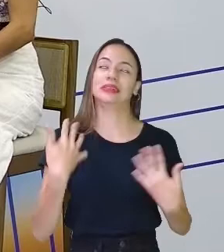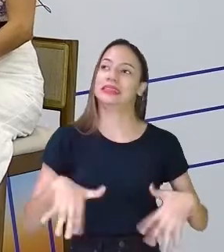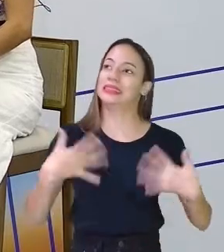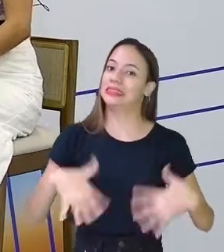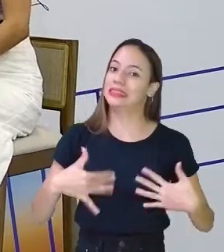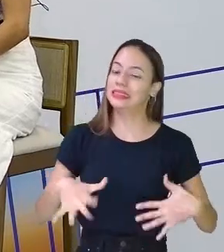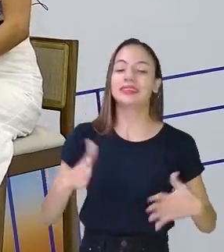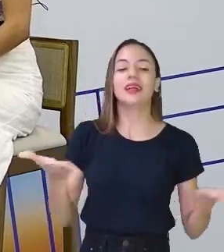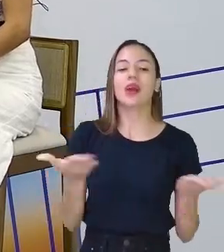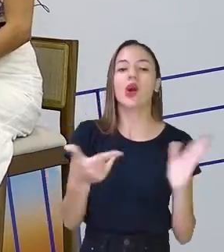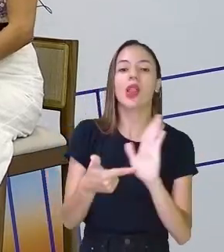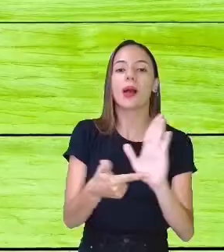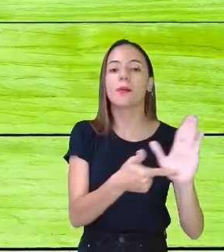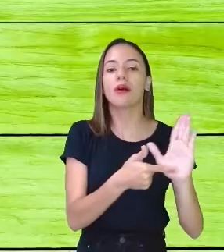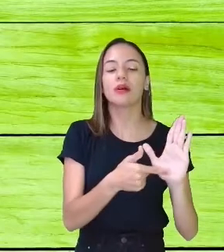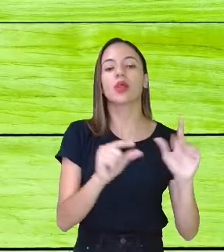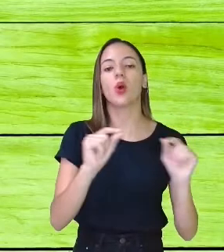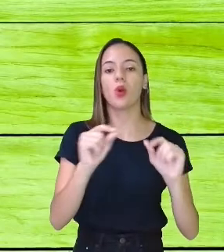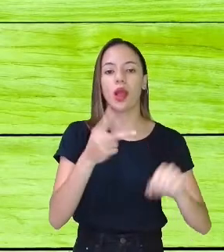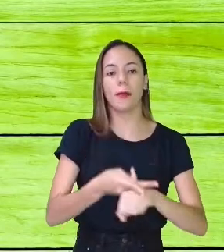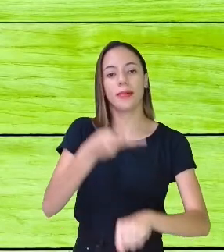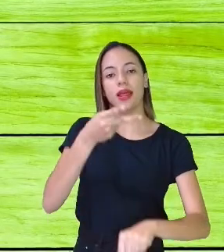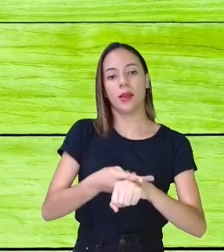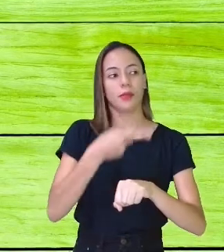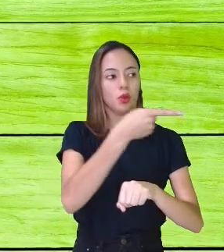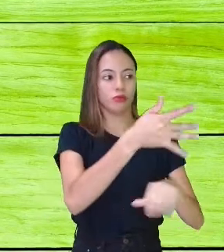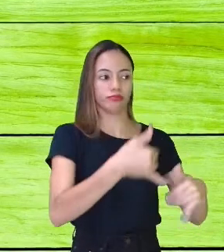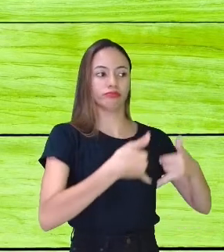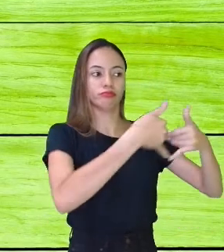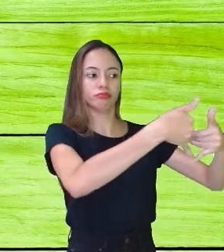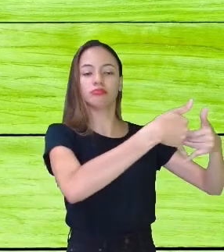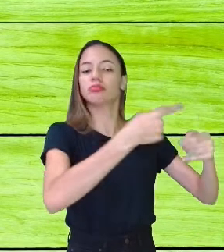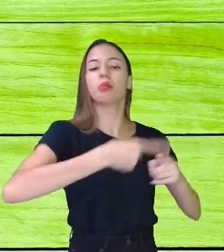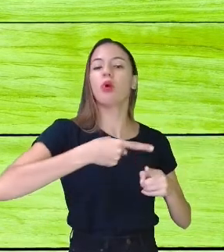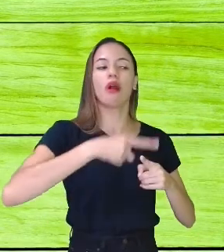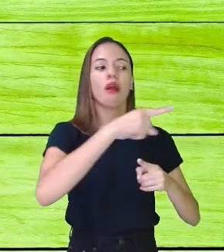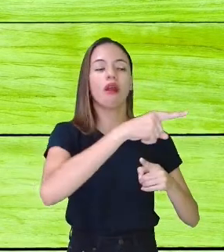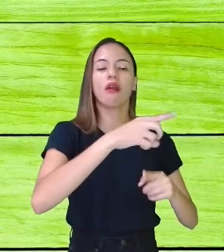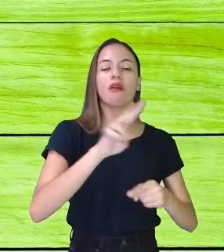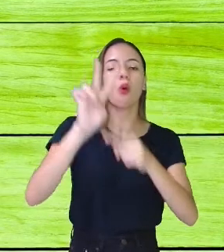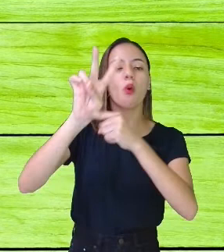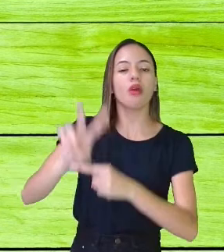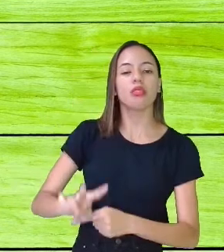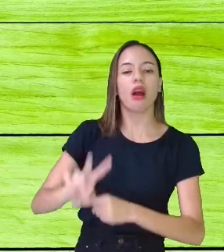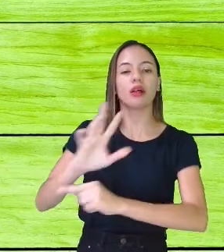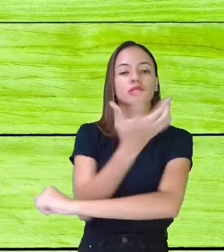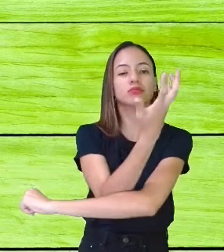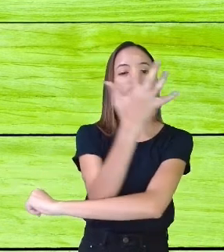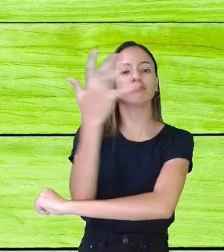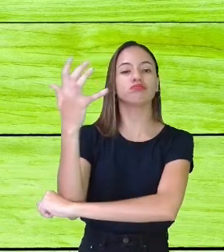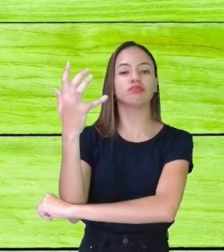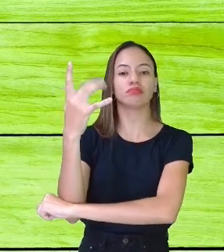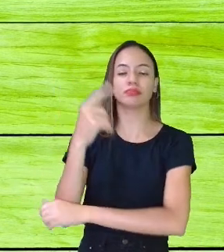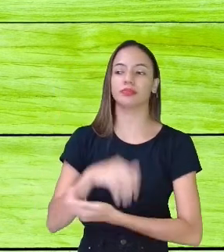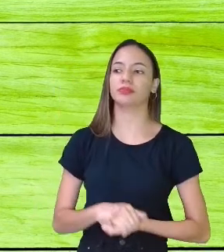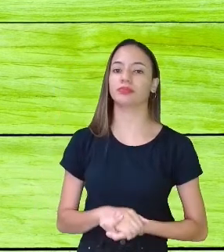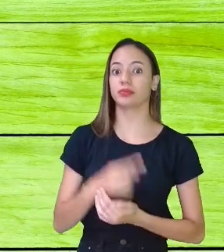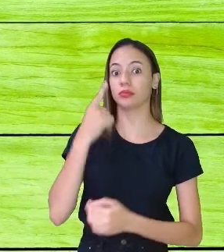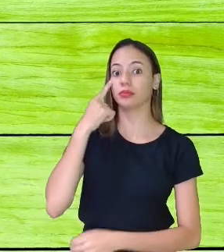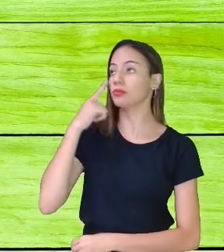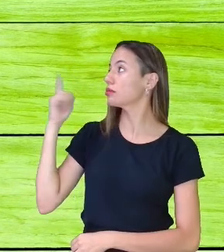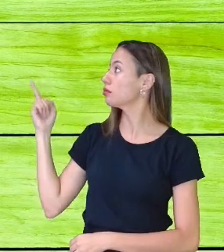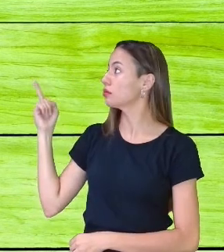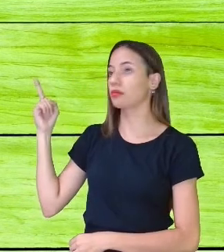Vamos mostrar um pouquinho as premiações que ele recebeu, por ter se cuidado aí com a preservação do meio ambiente. Esse daqui foi da